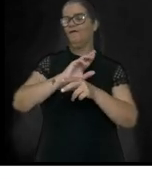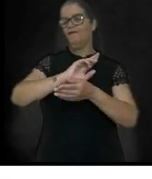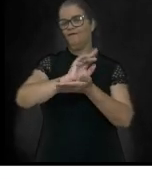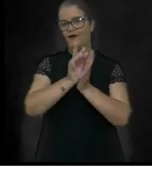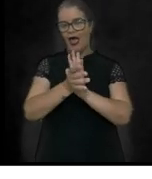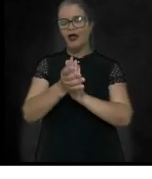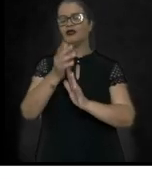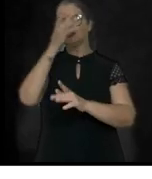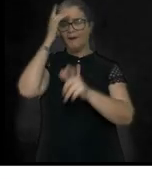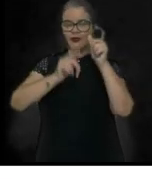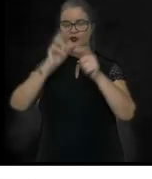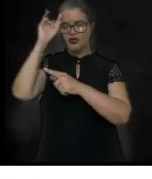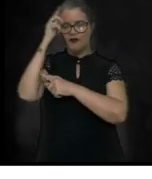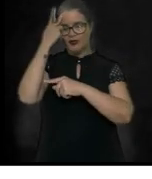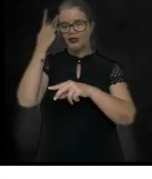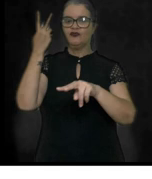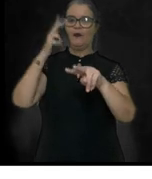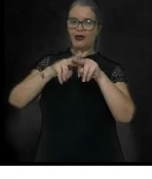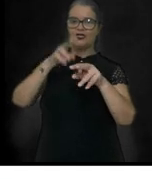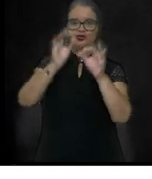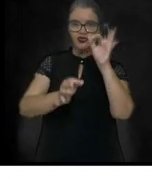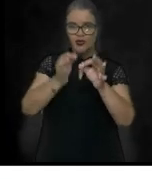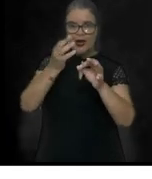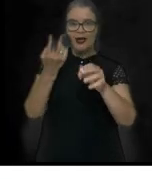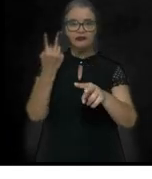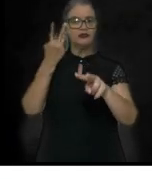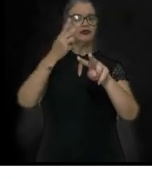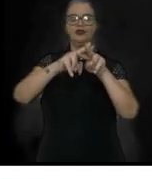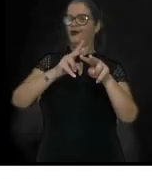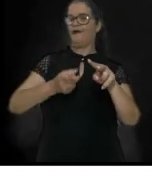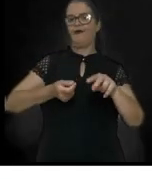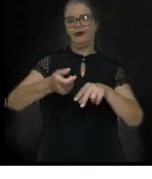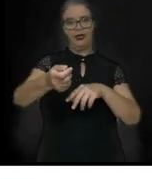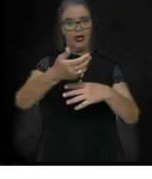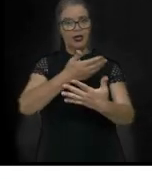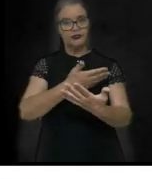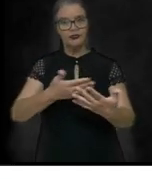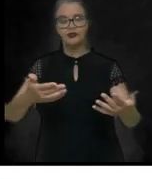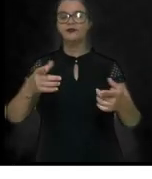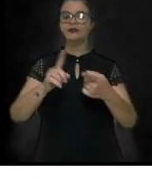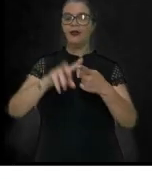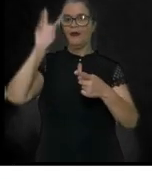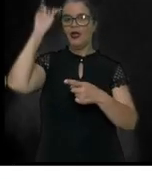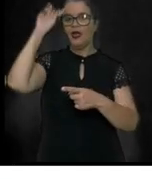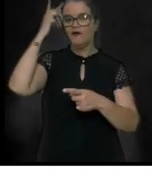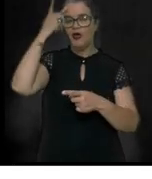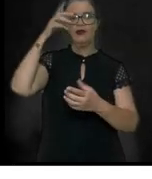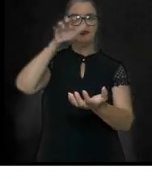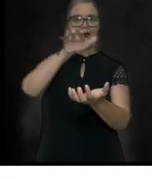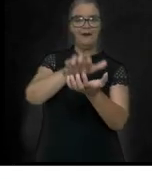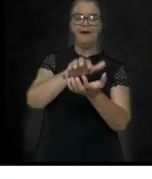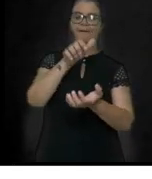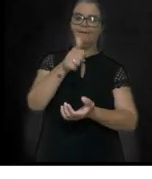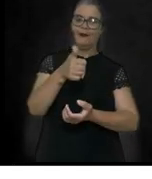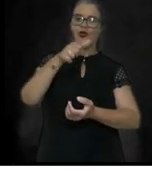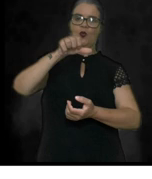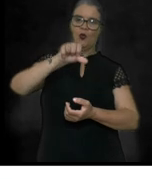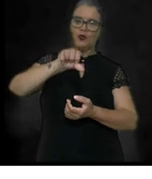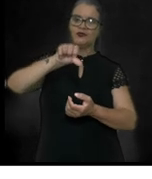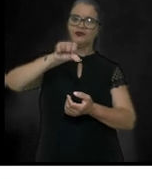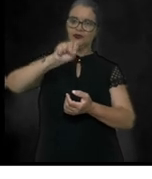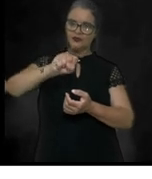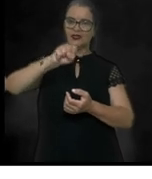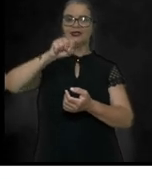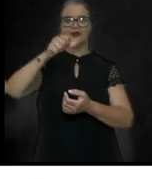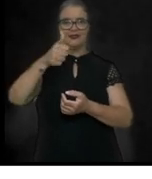julgados e condenados. E a Revolução Pernambucana de 1817, que